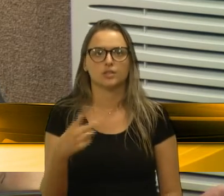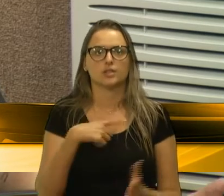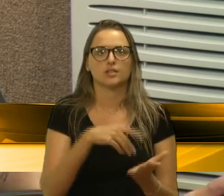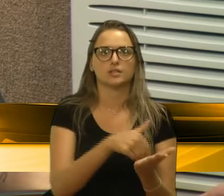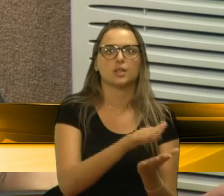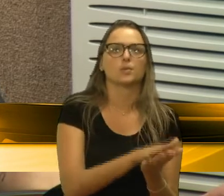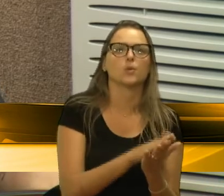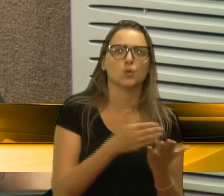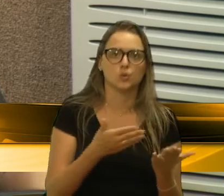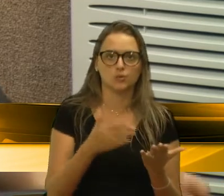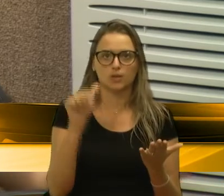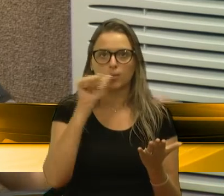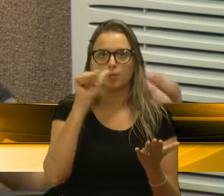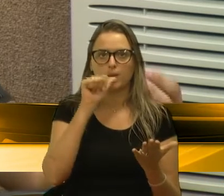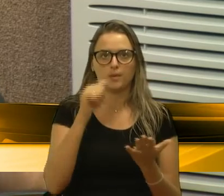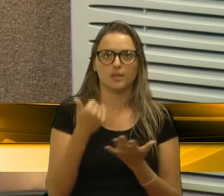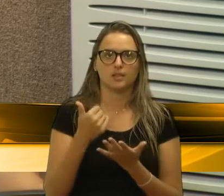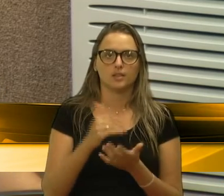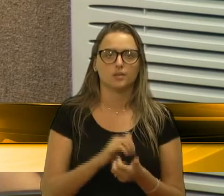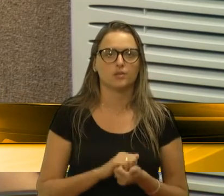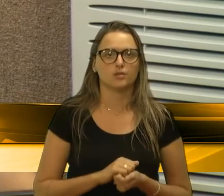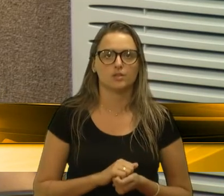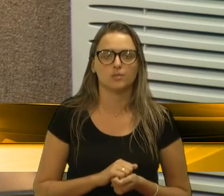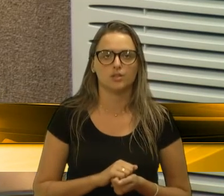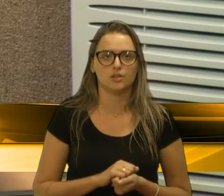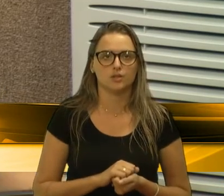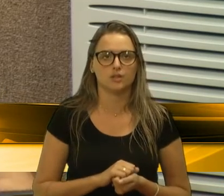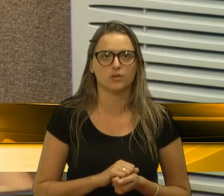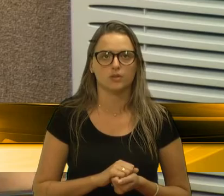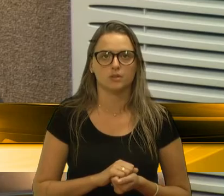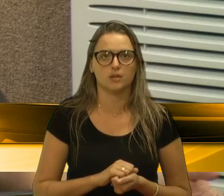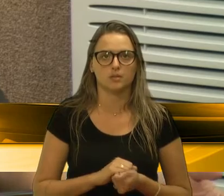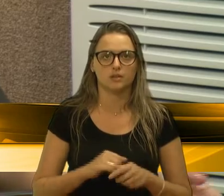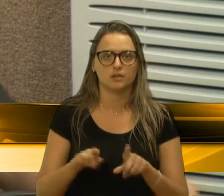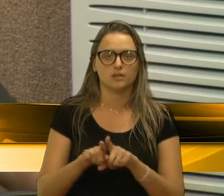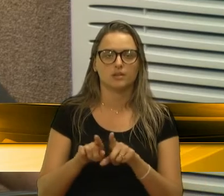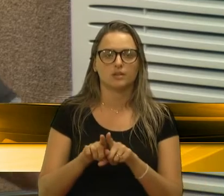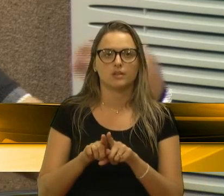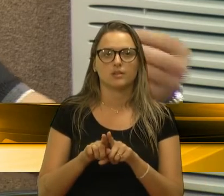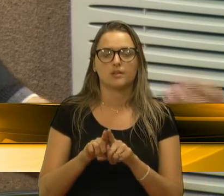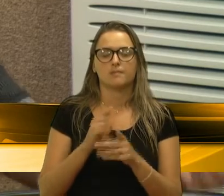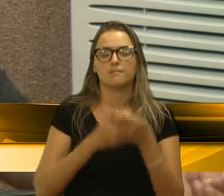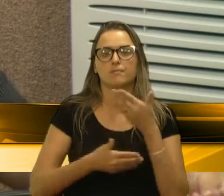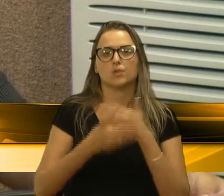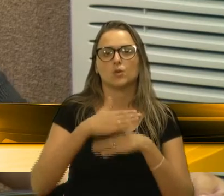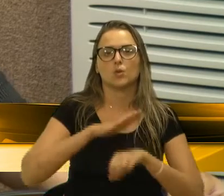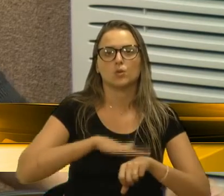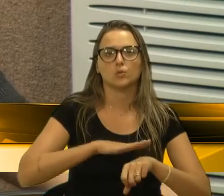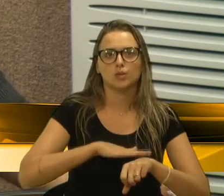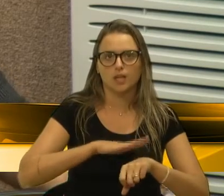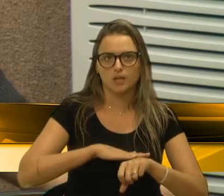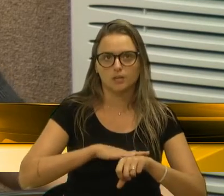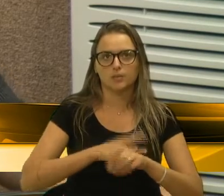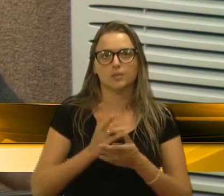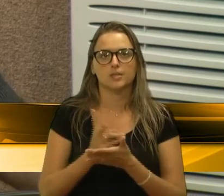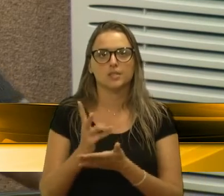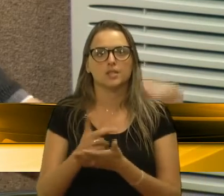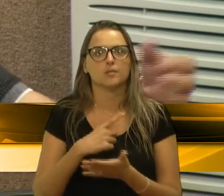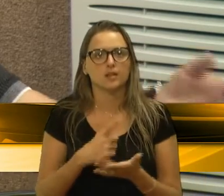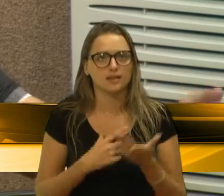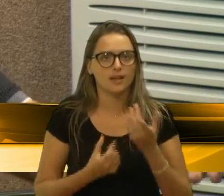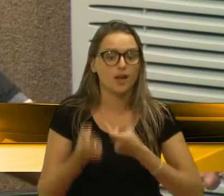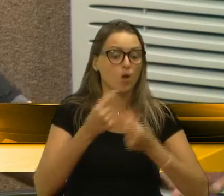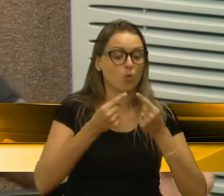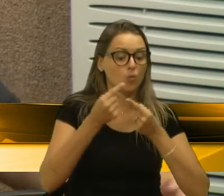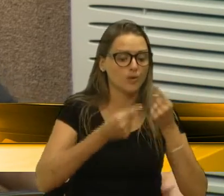com bebida alcoólica. Isso é um número absurdo. Com tanto tempo, e toda vez que tem uma matéria, algo assim, o